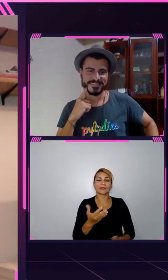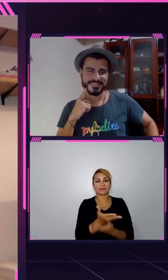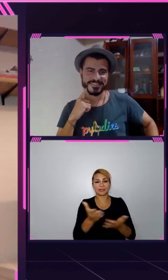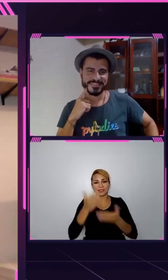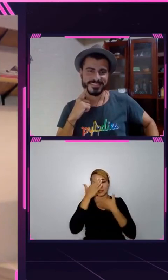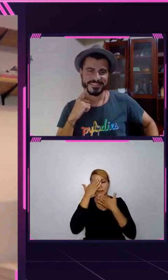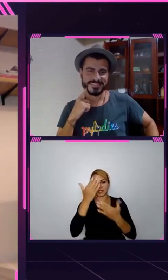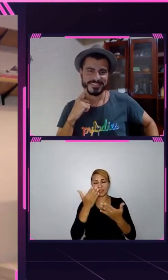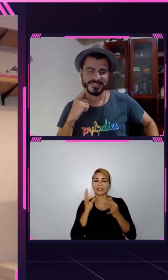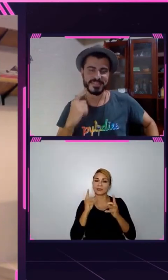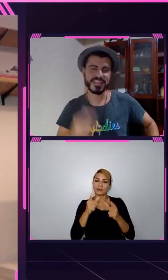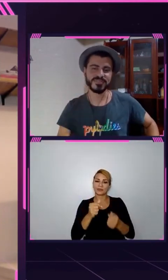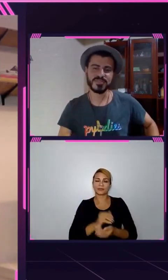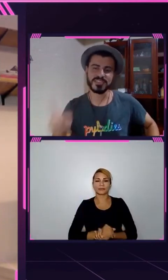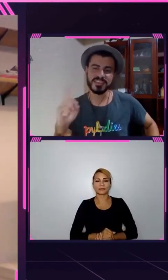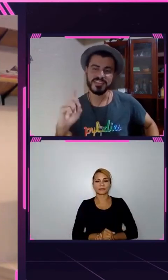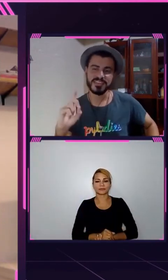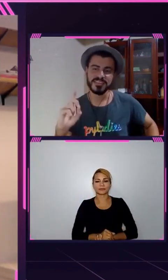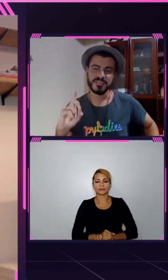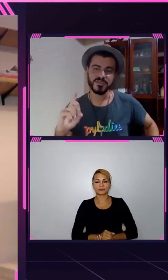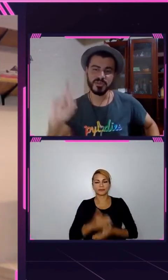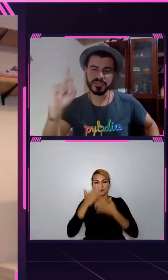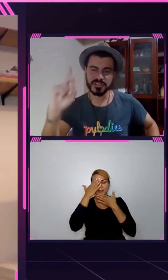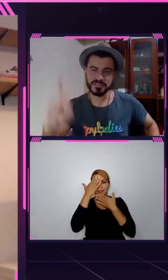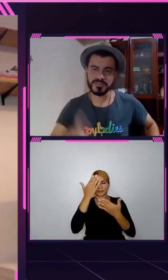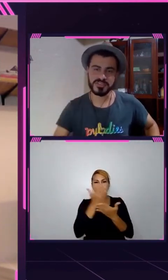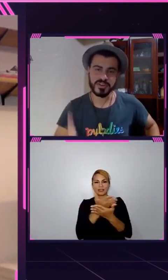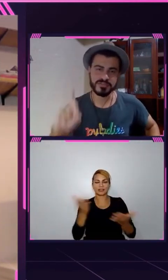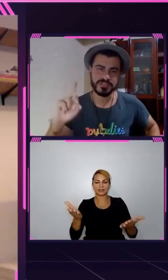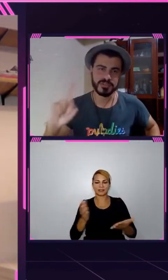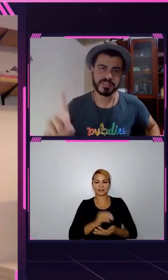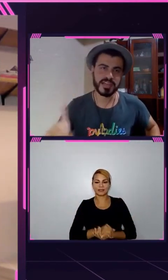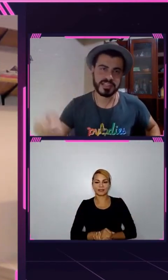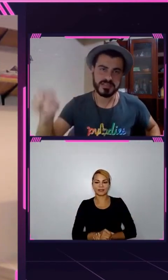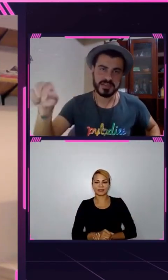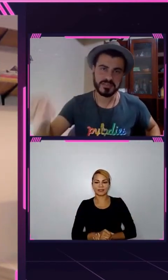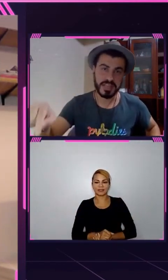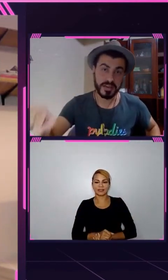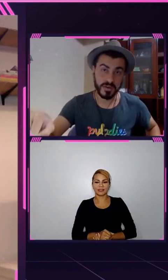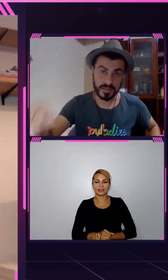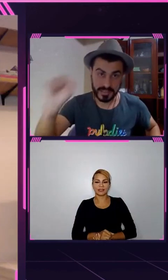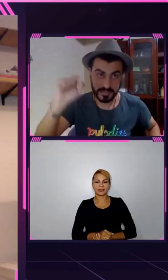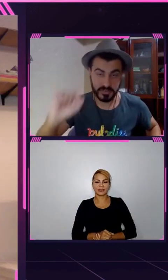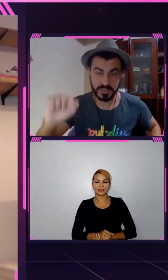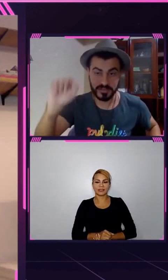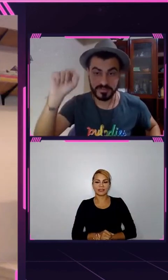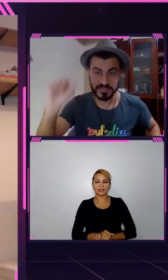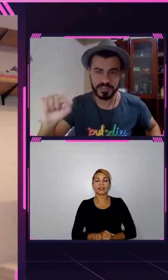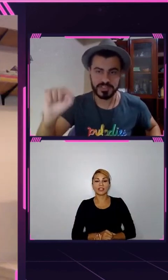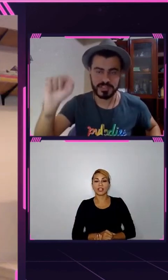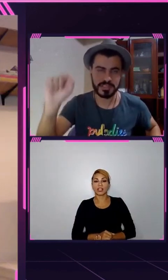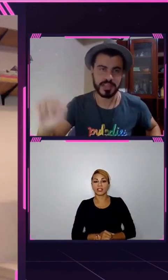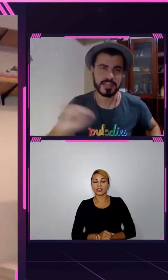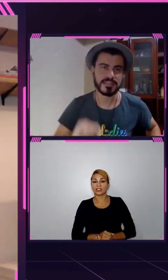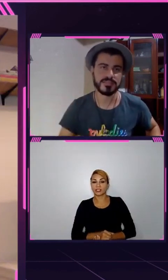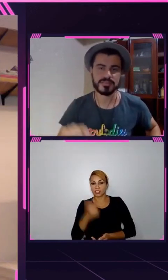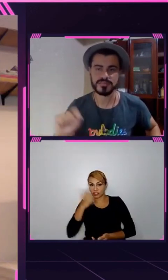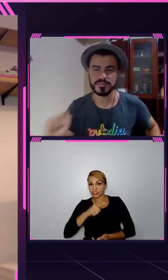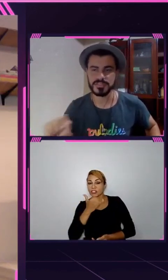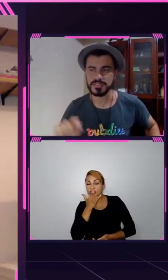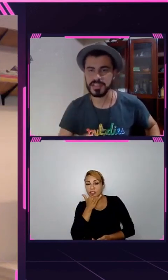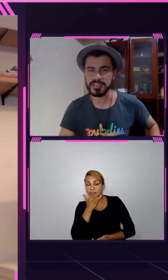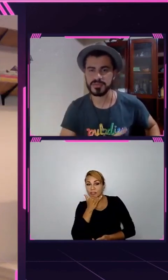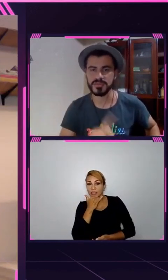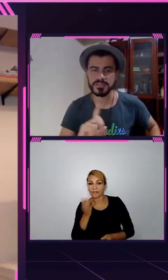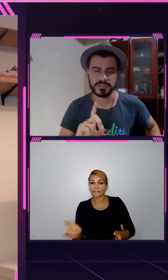aí por tudo. Obrigado a você. Corrigindo, não é 21h10, vai retornar agora, daqui a pouquinho, 20h10 da